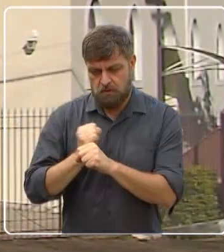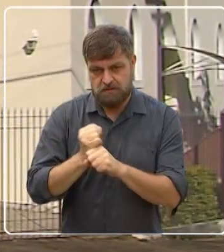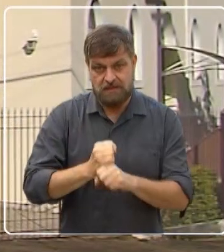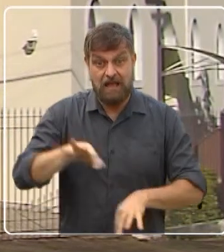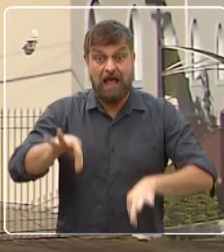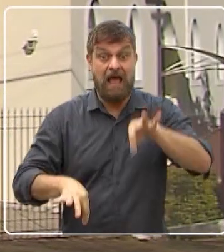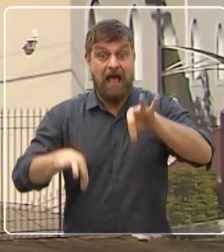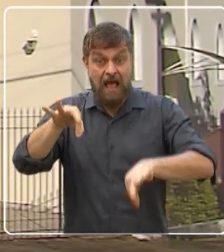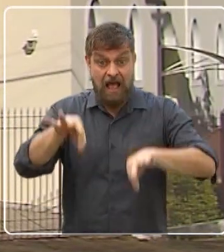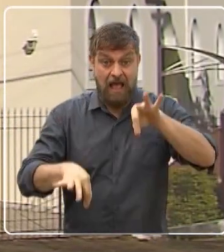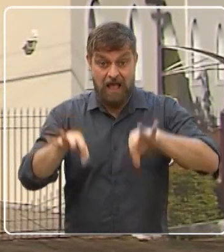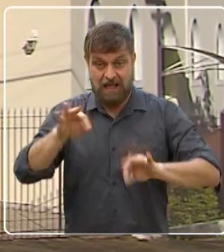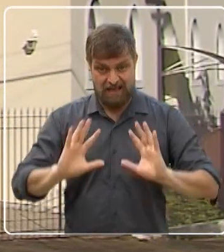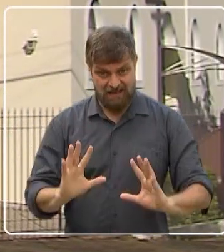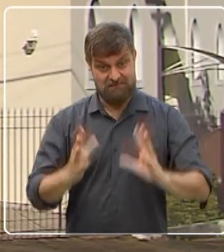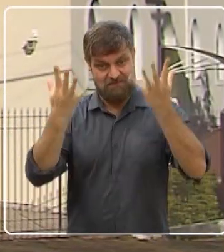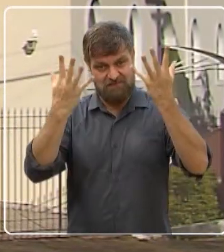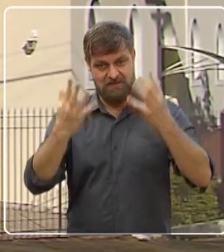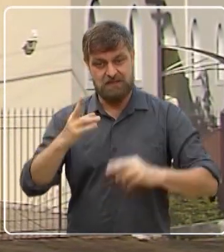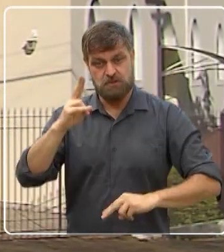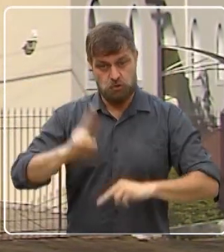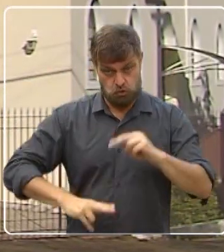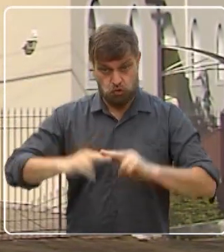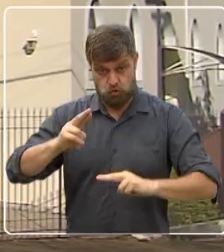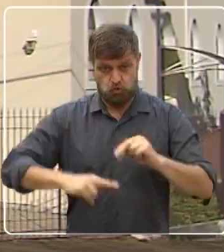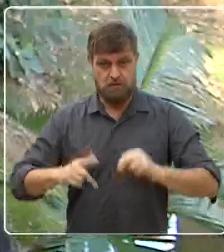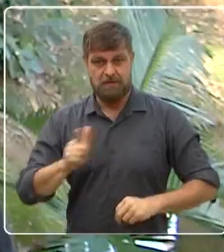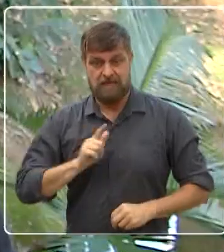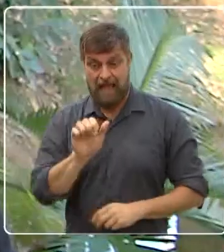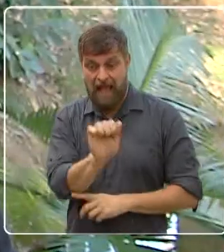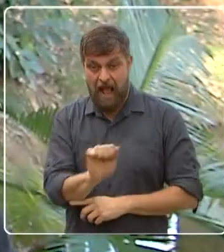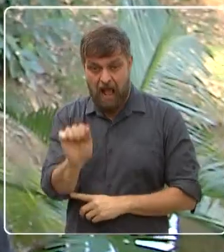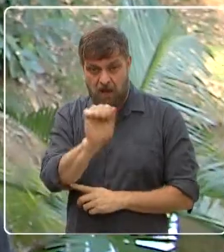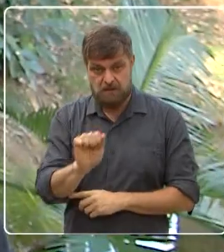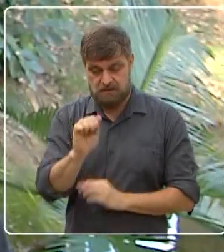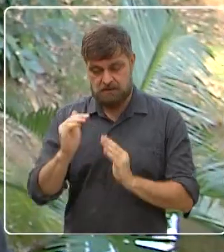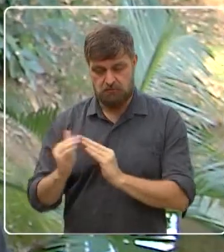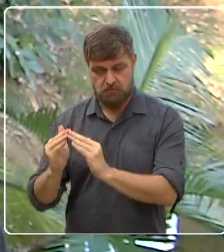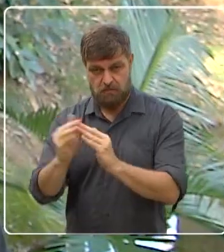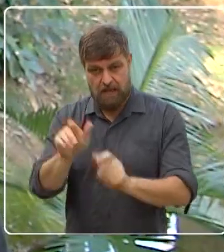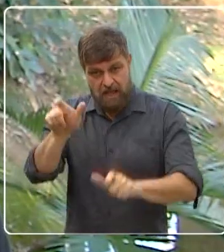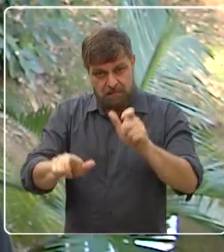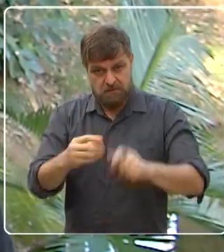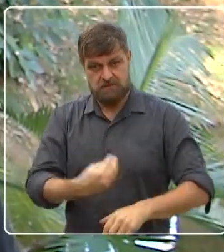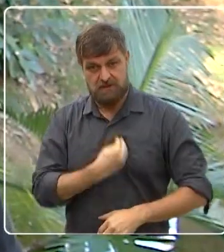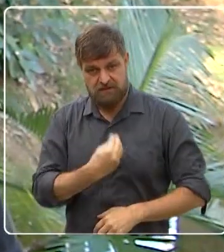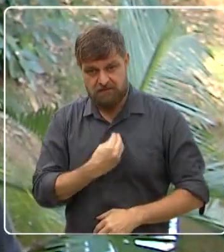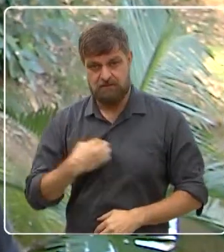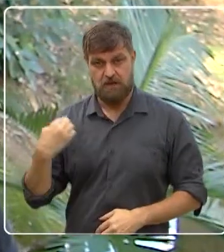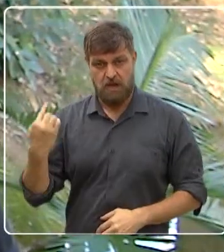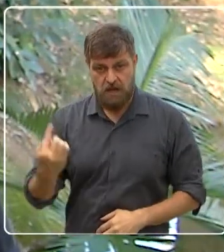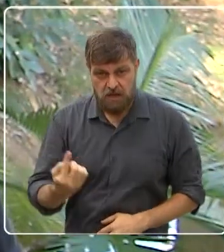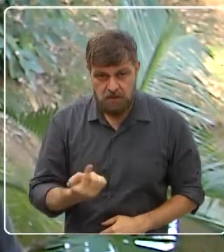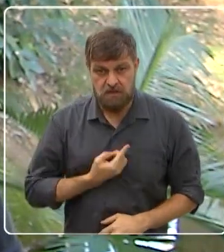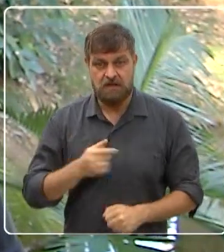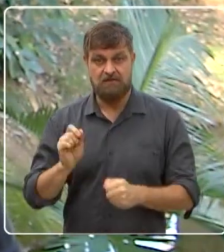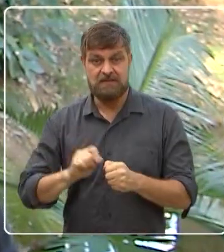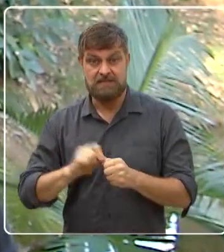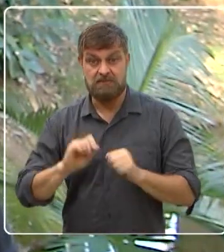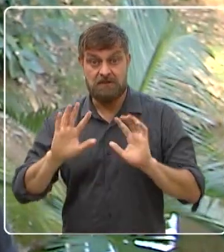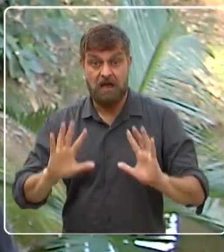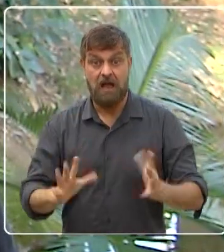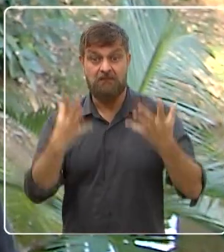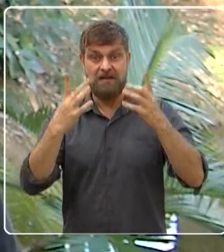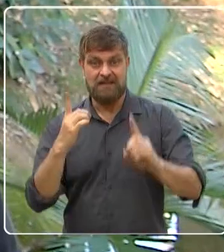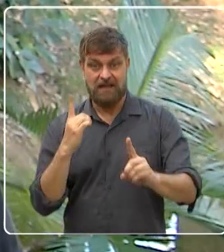a festa julina, né? E a Associação dos Moradores, que você conheceu lá. Nós fazemos eventos